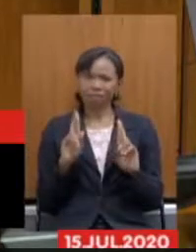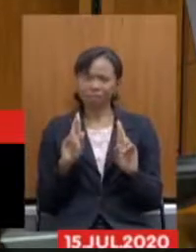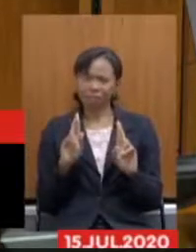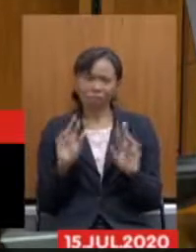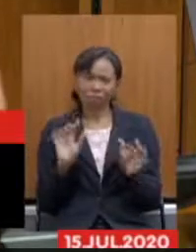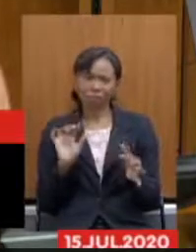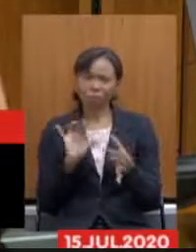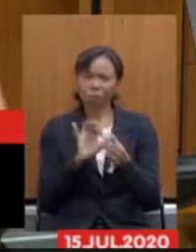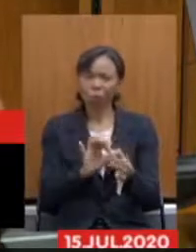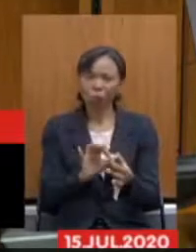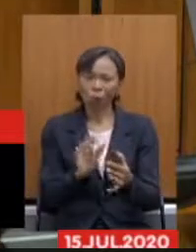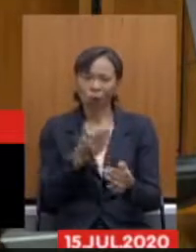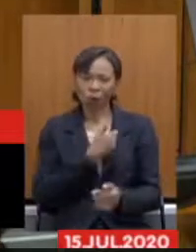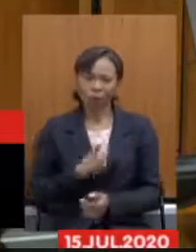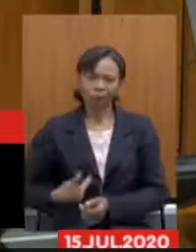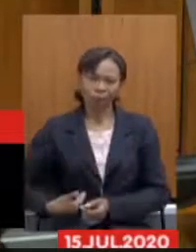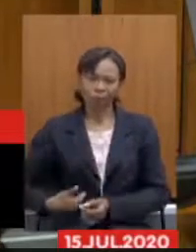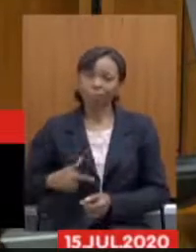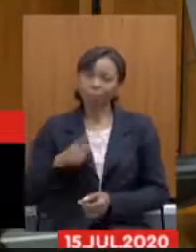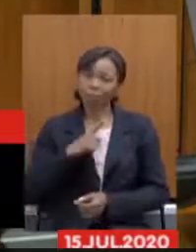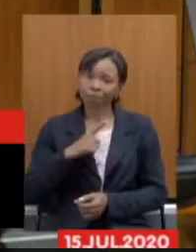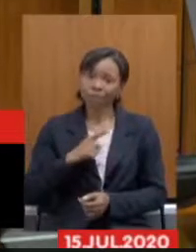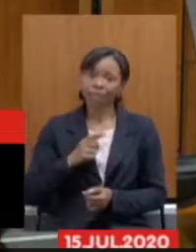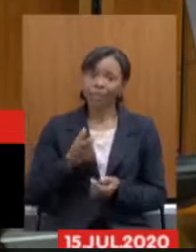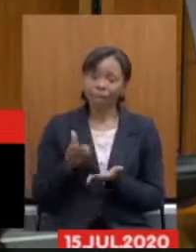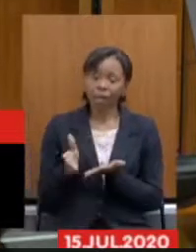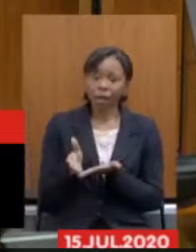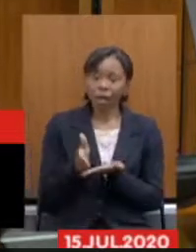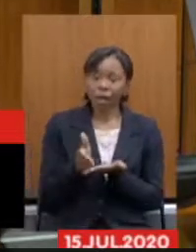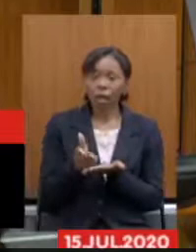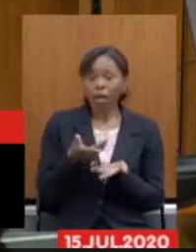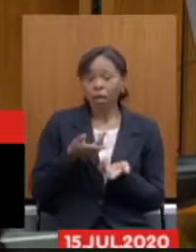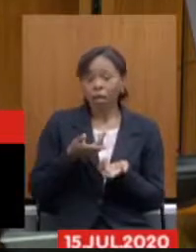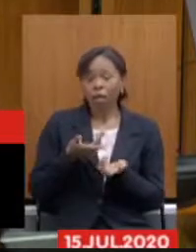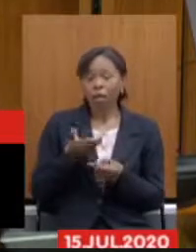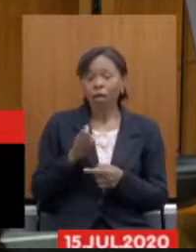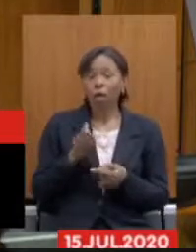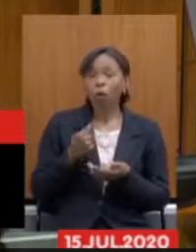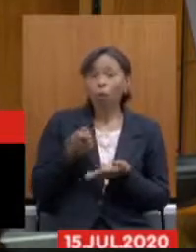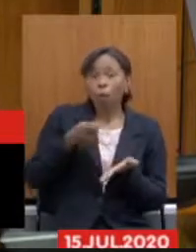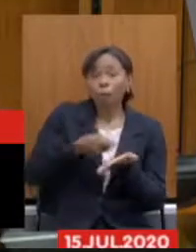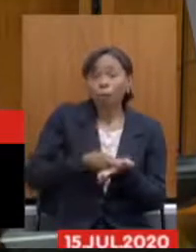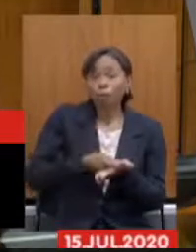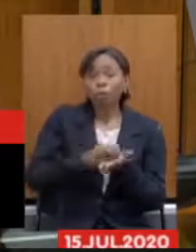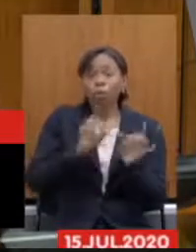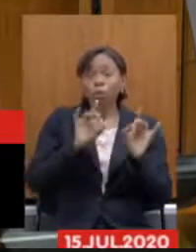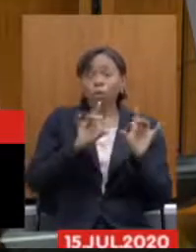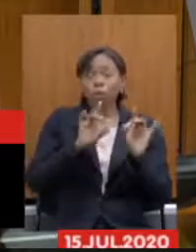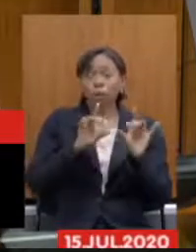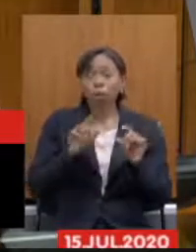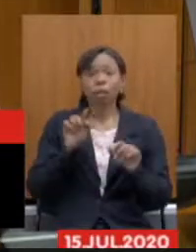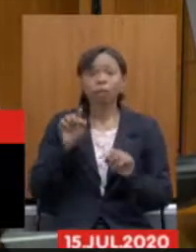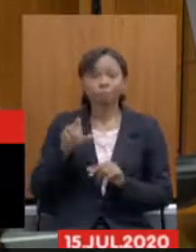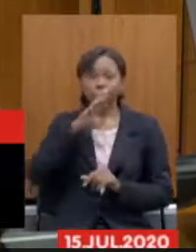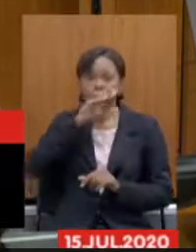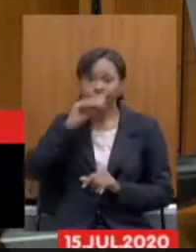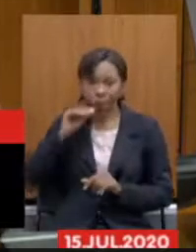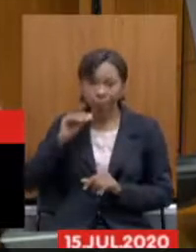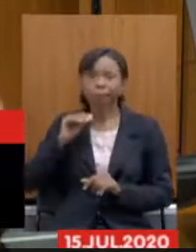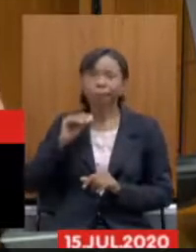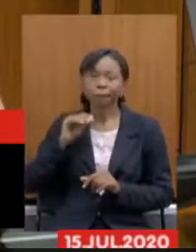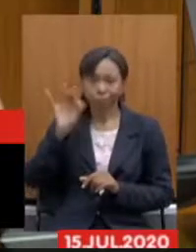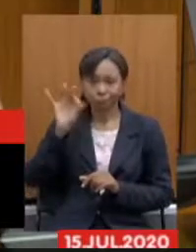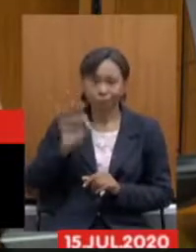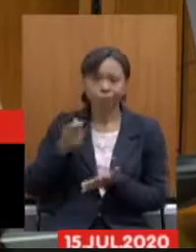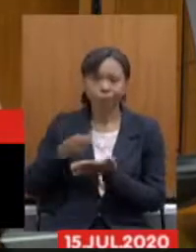então tem a contribuição extraordinária que a qualquer momento pode ser aplicada ao servidor público temos